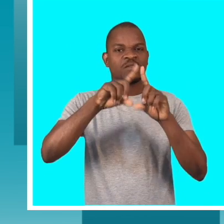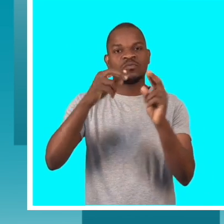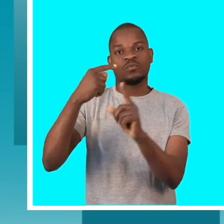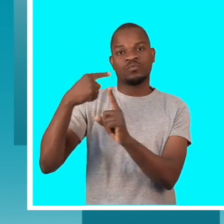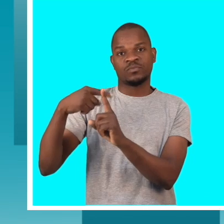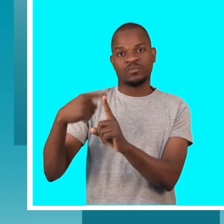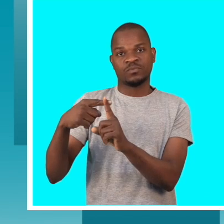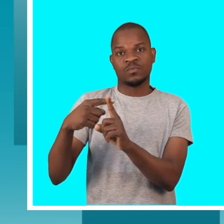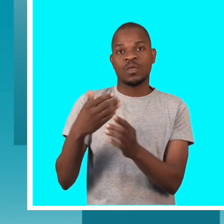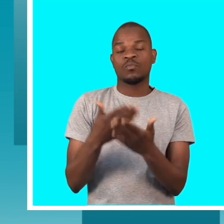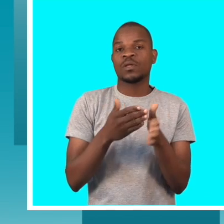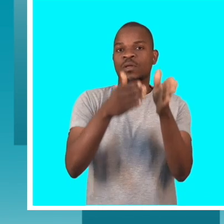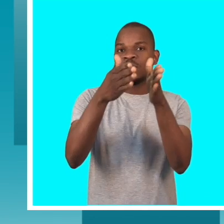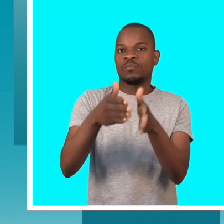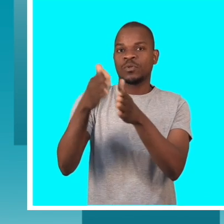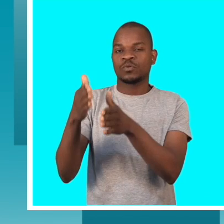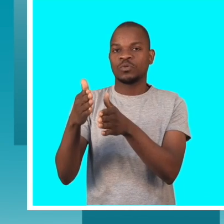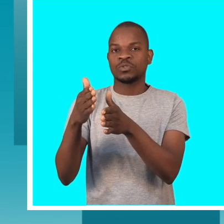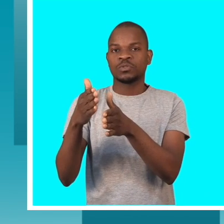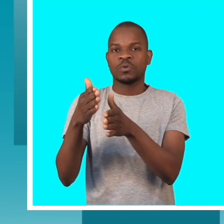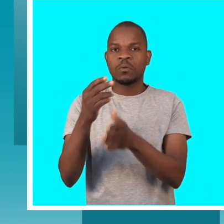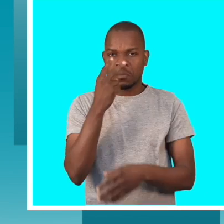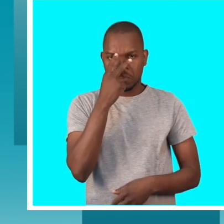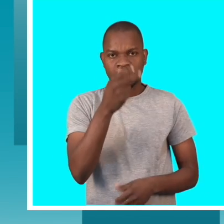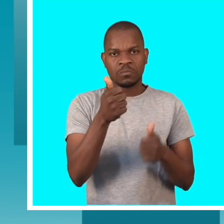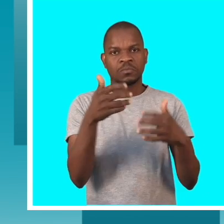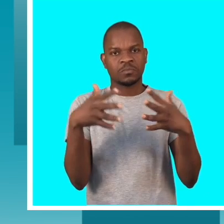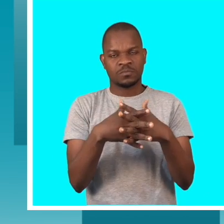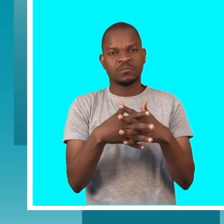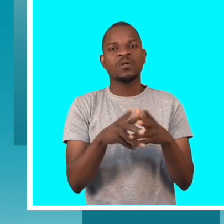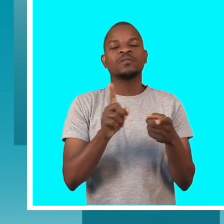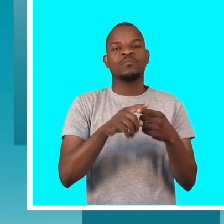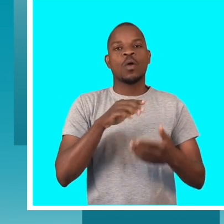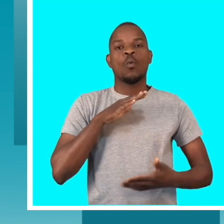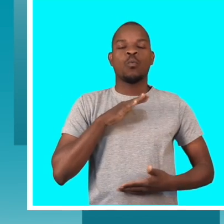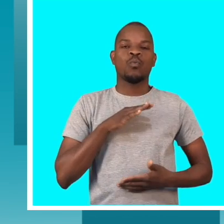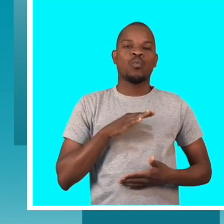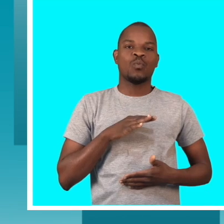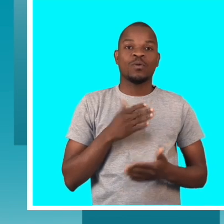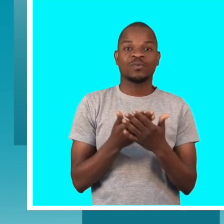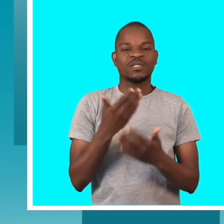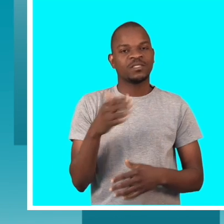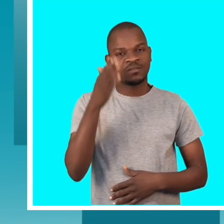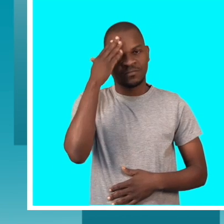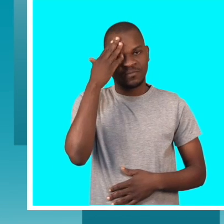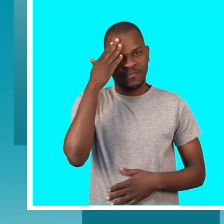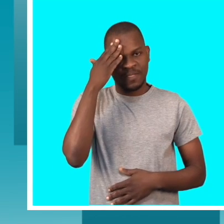mesmo aqueles que não são pessoas com deficiência visual, mas sentem-se aliviados porque sabem que os